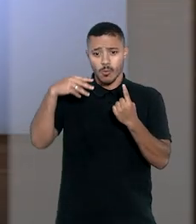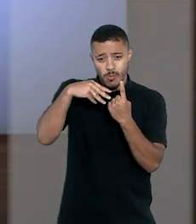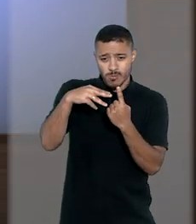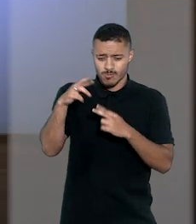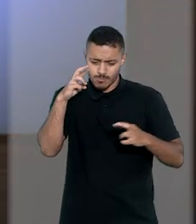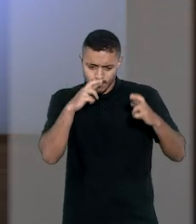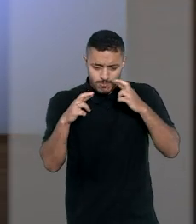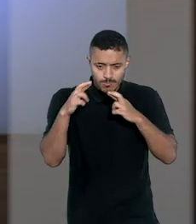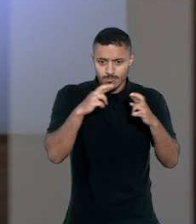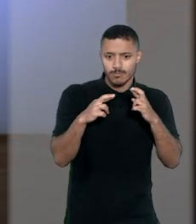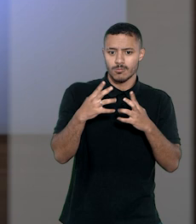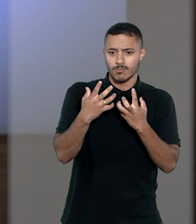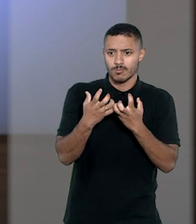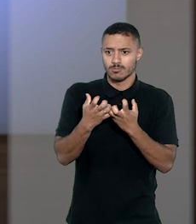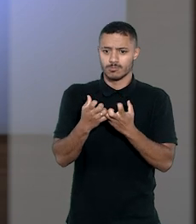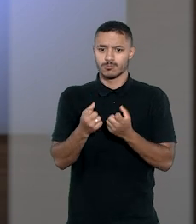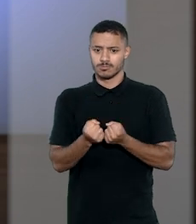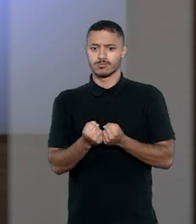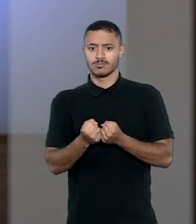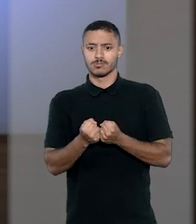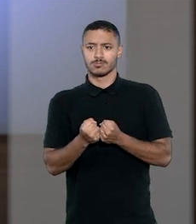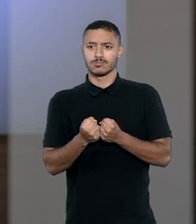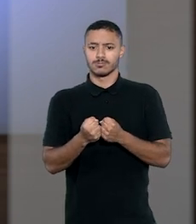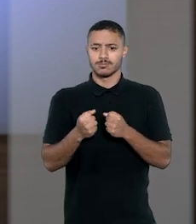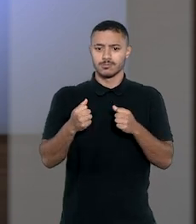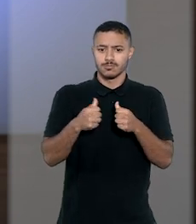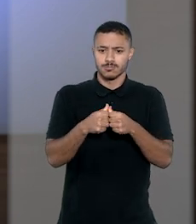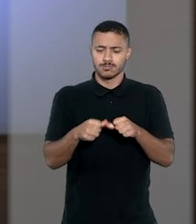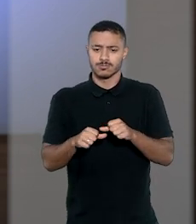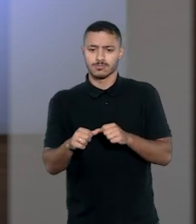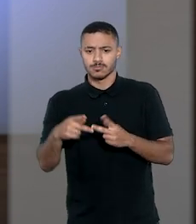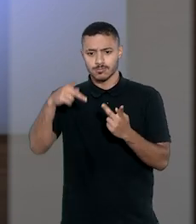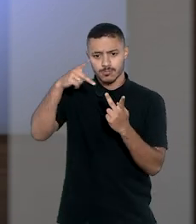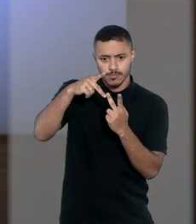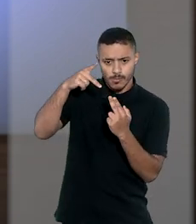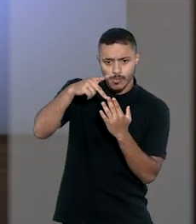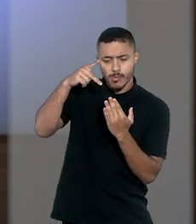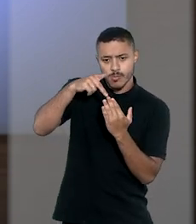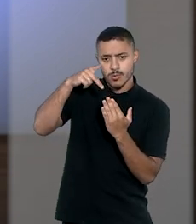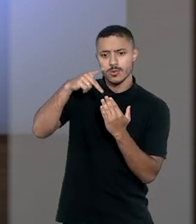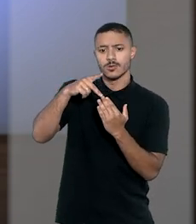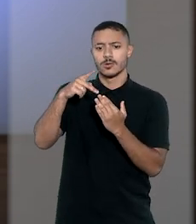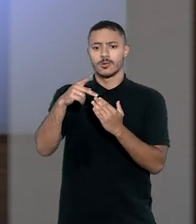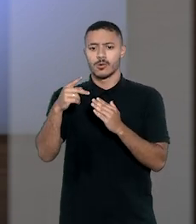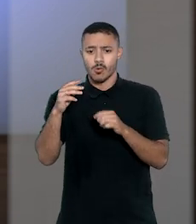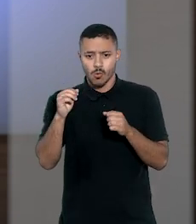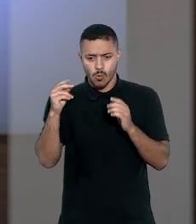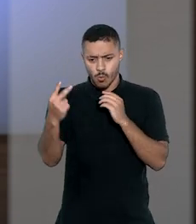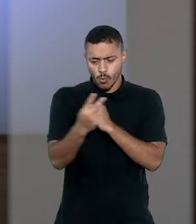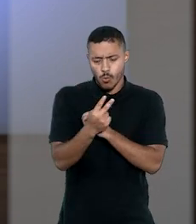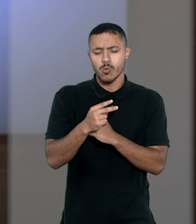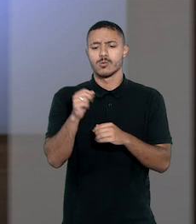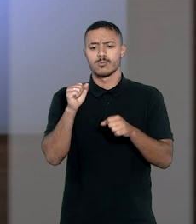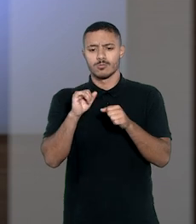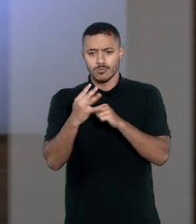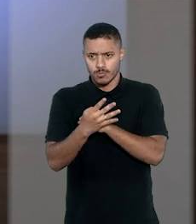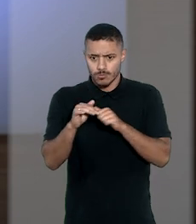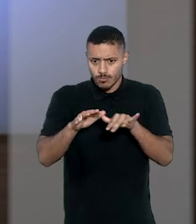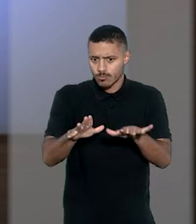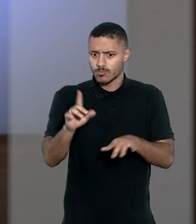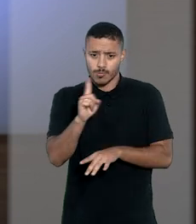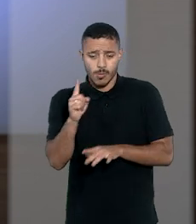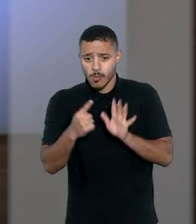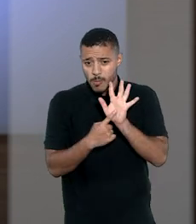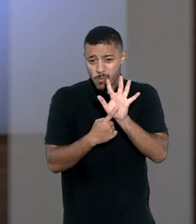entanto, o ministro observou que a concessão do regime domiciliar fundamentada em portaria que estipulou medidas de combate à covid